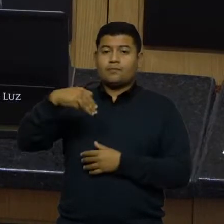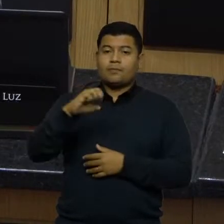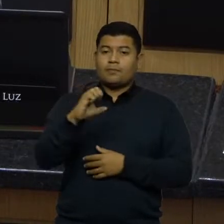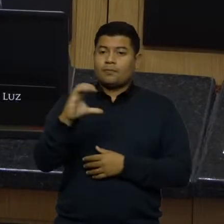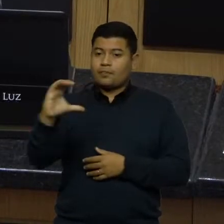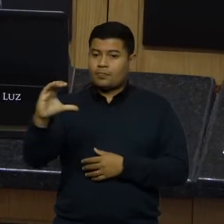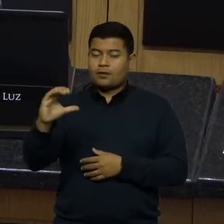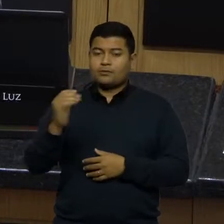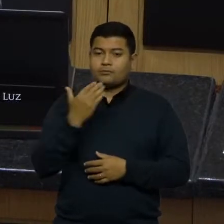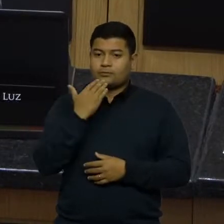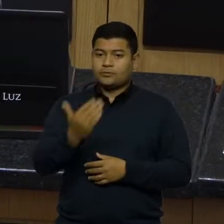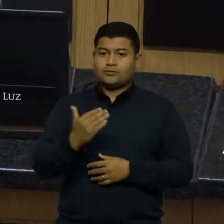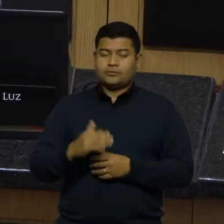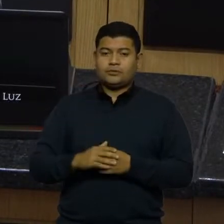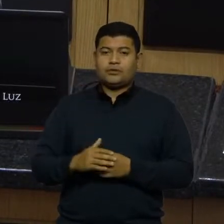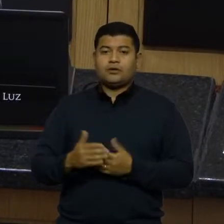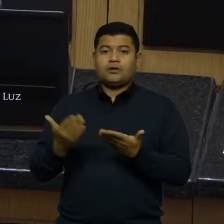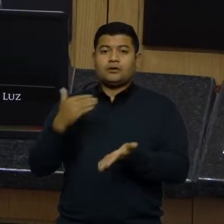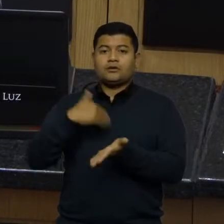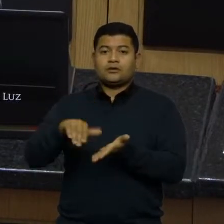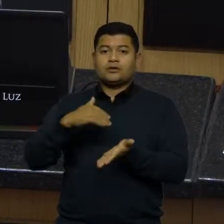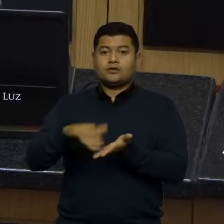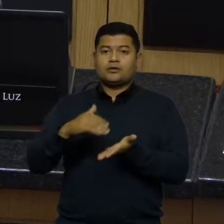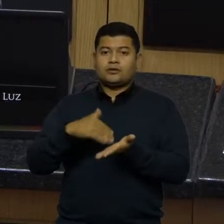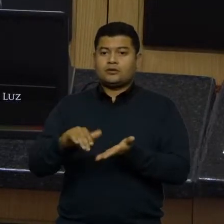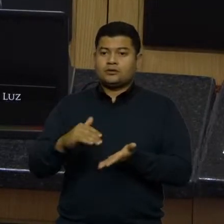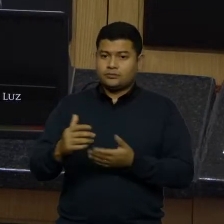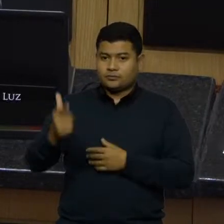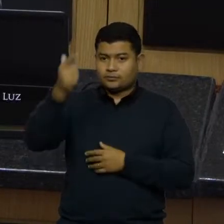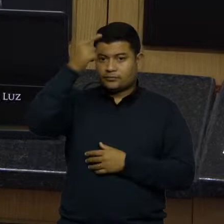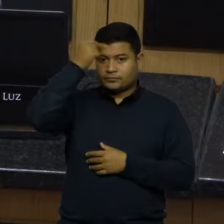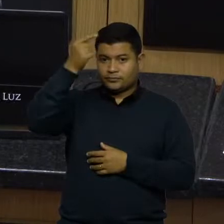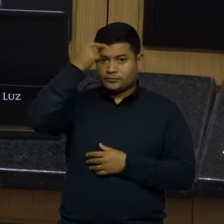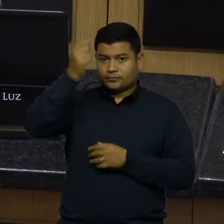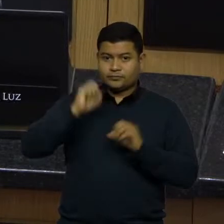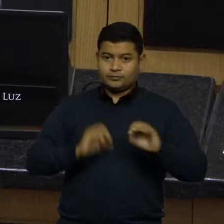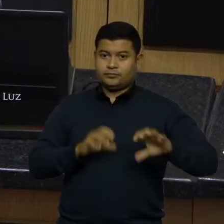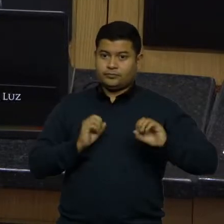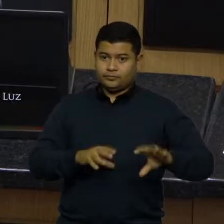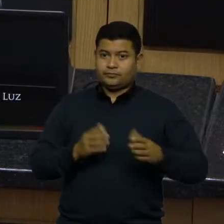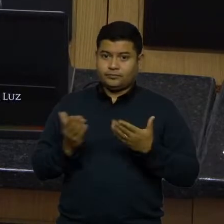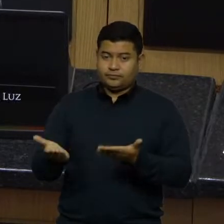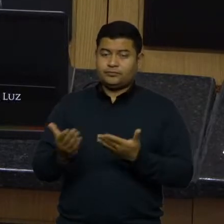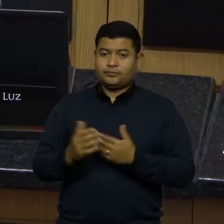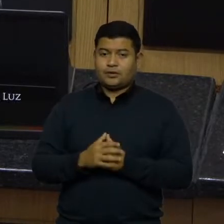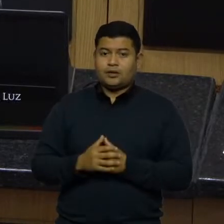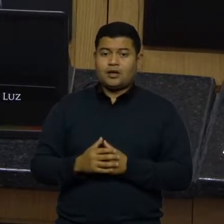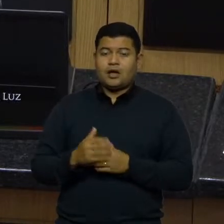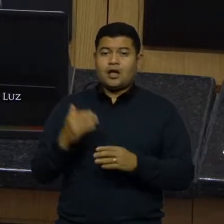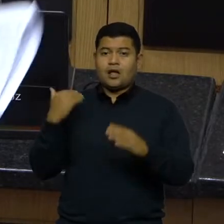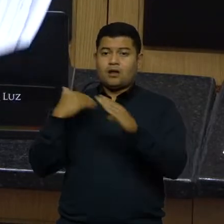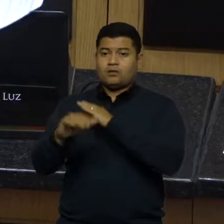secretário de Ensino Superior do Ministério da Educação e Cultura encaminhou o ofício 180, questionando o processo que foi encaminhado